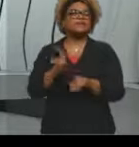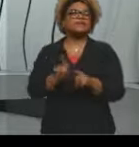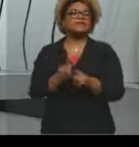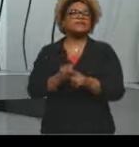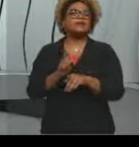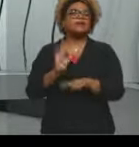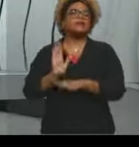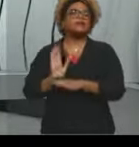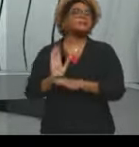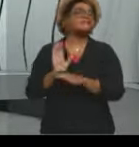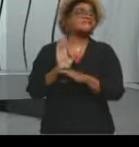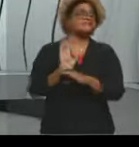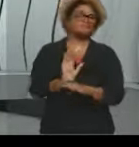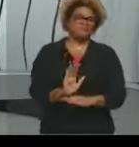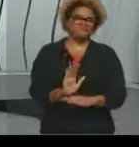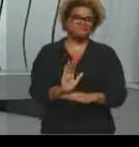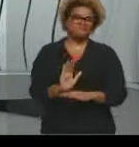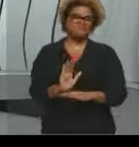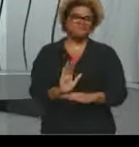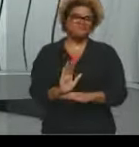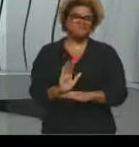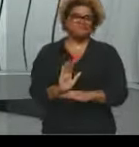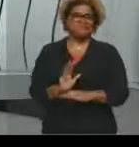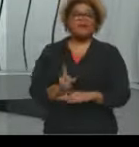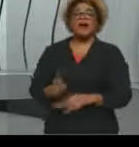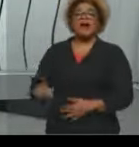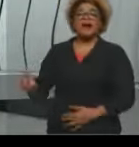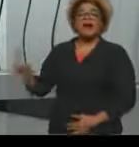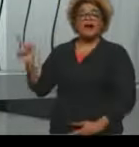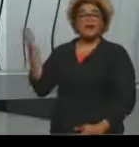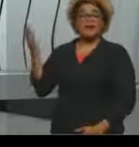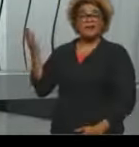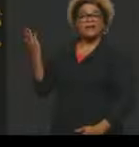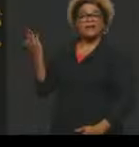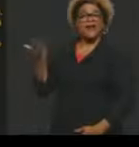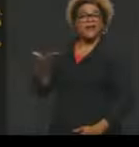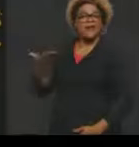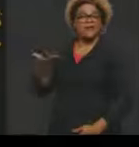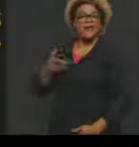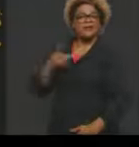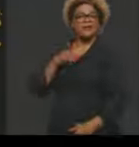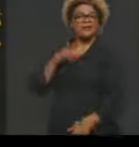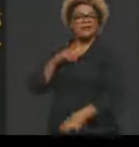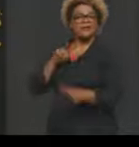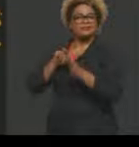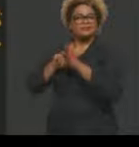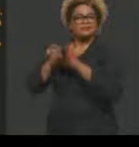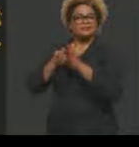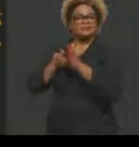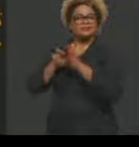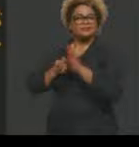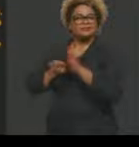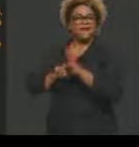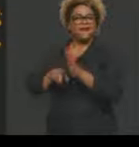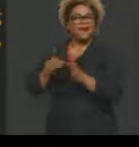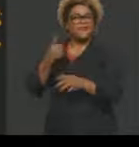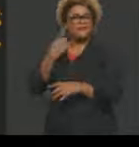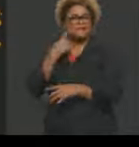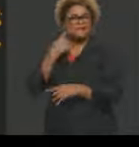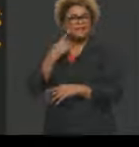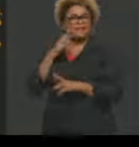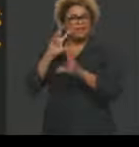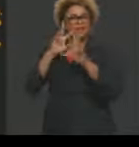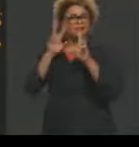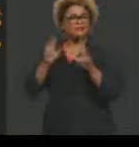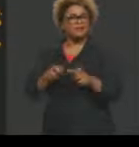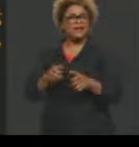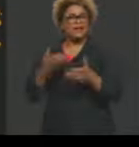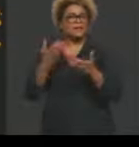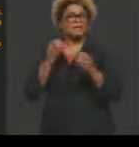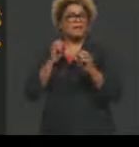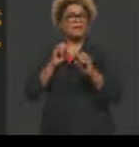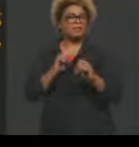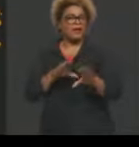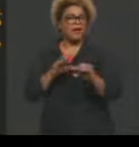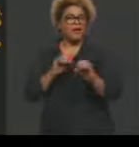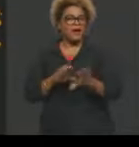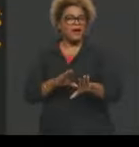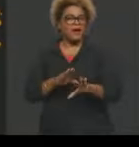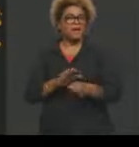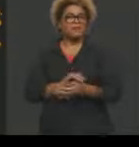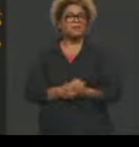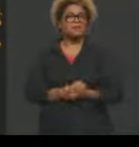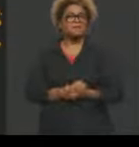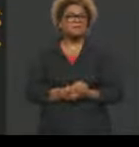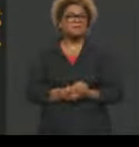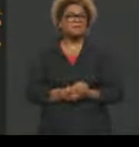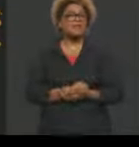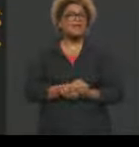A gente tem aqui também uma questão para nós trabalharmos, né, a respeito do tema da nossa aula. O Estado de